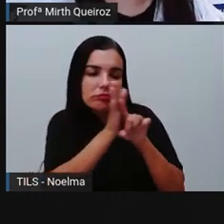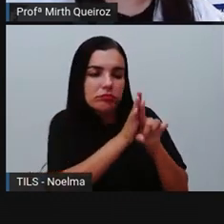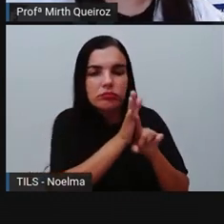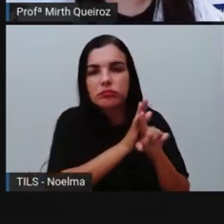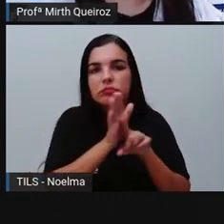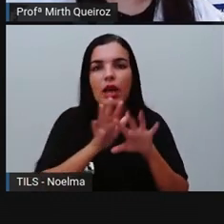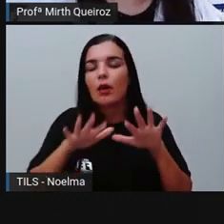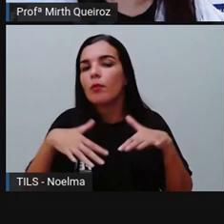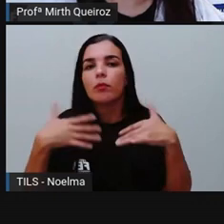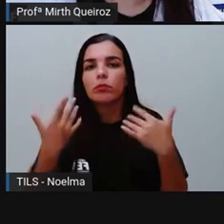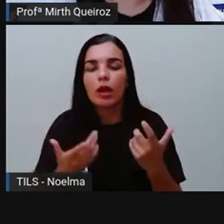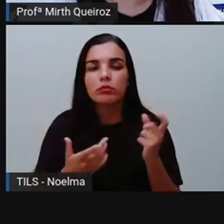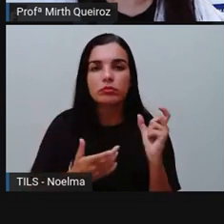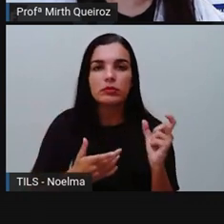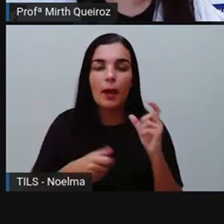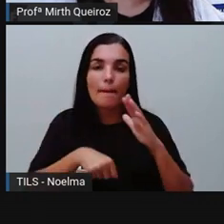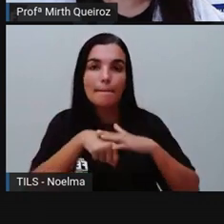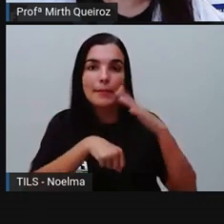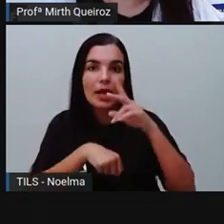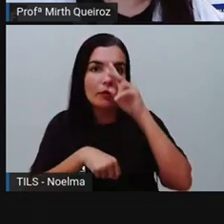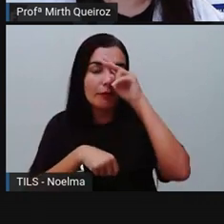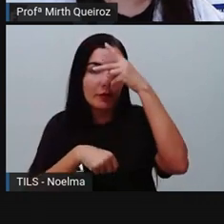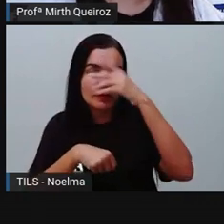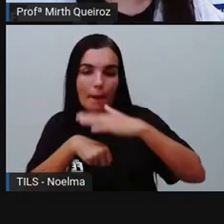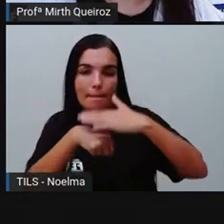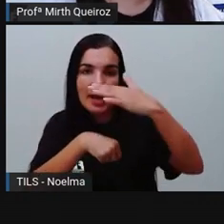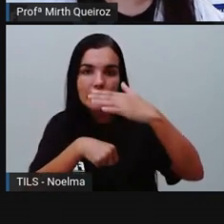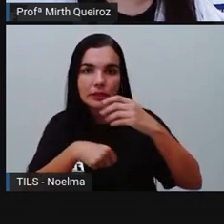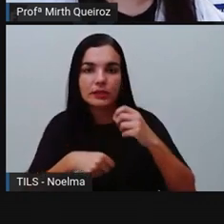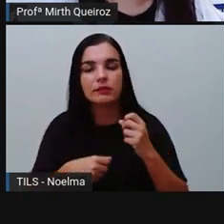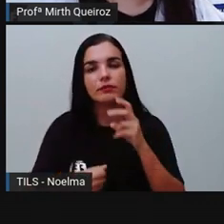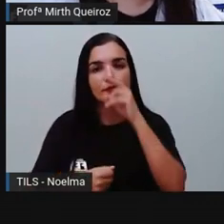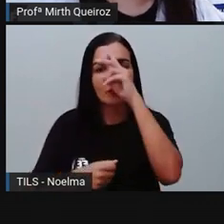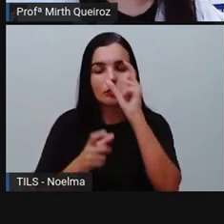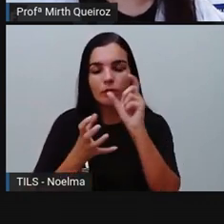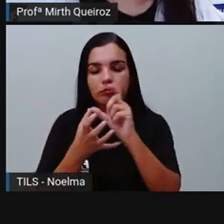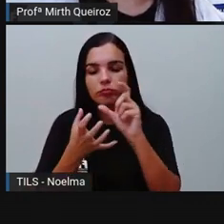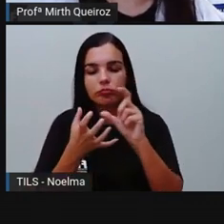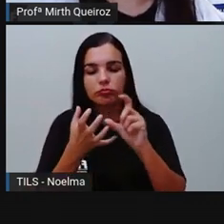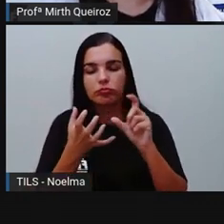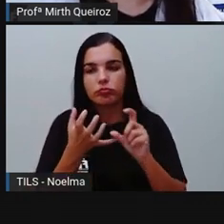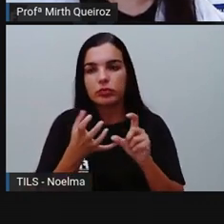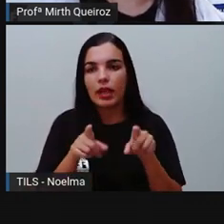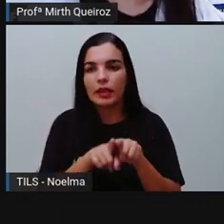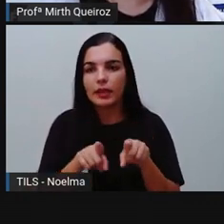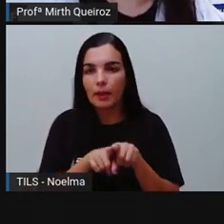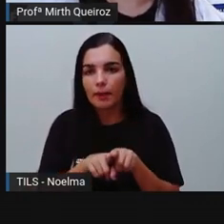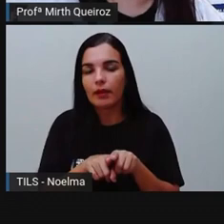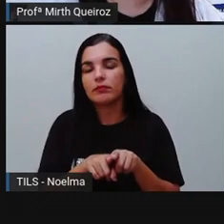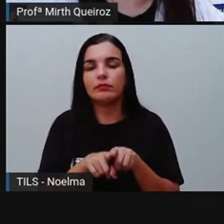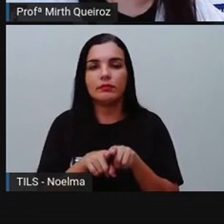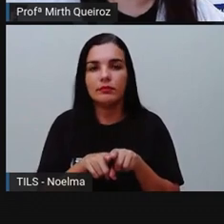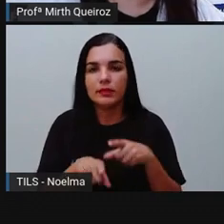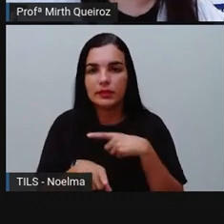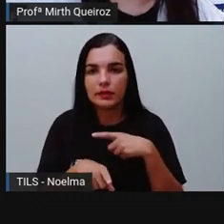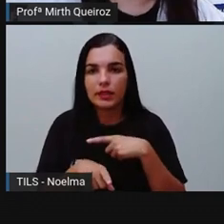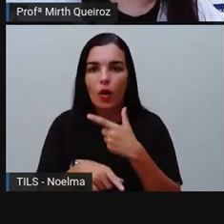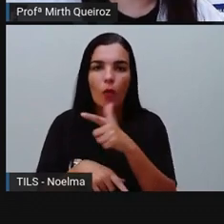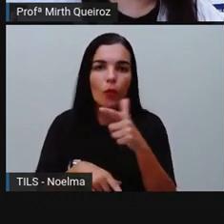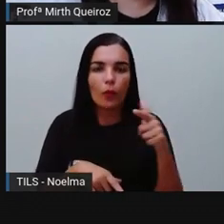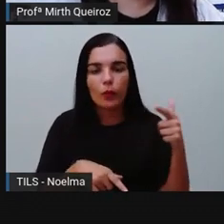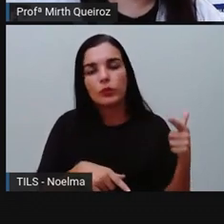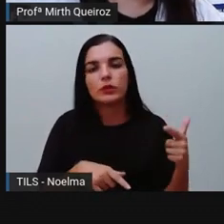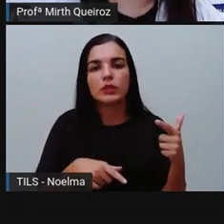pronunciada com maior força, com maior intensidade. E aí, essa sílaba vai se tratar de uma sílaba tônica. As demais serão